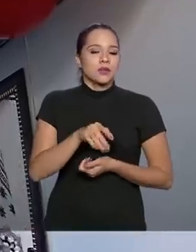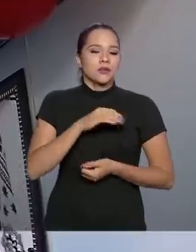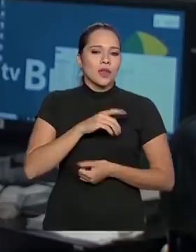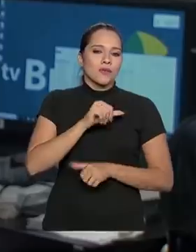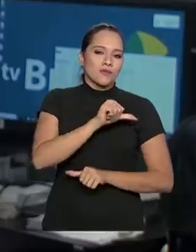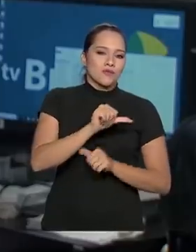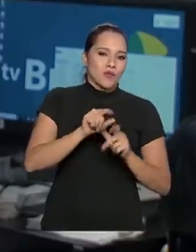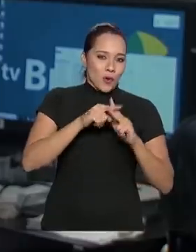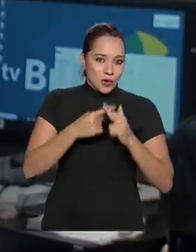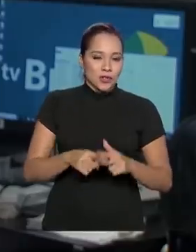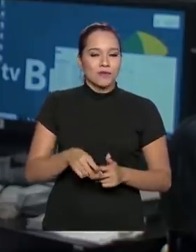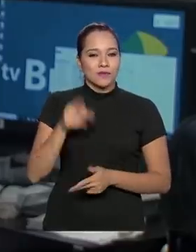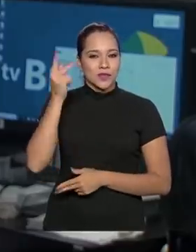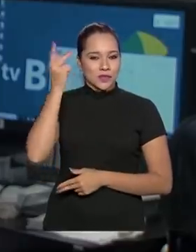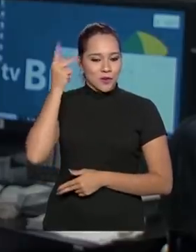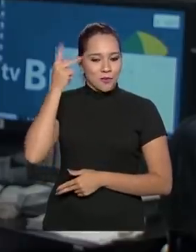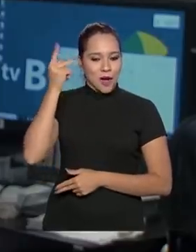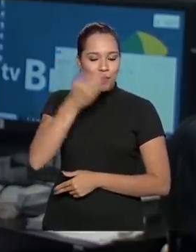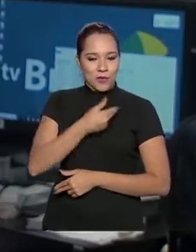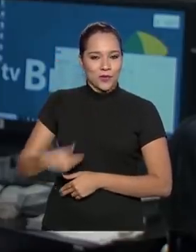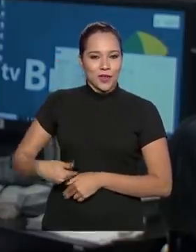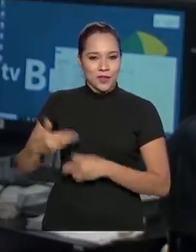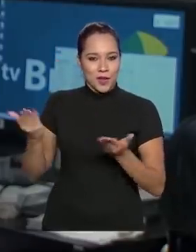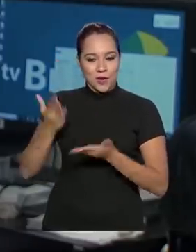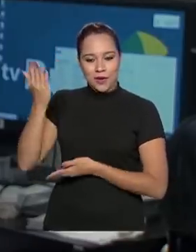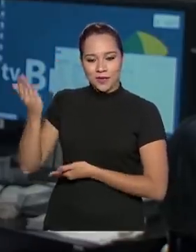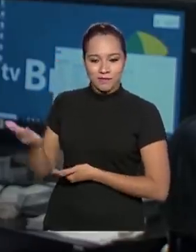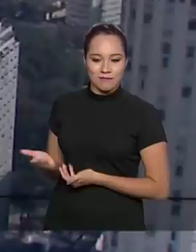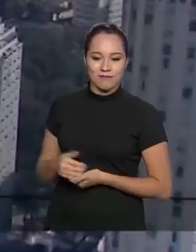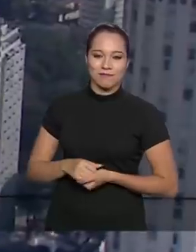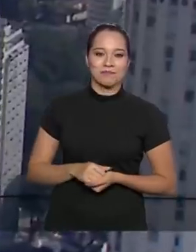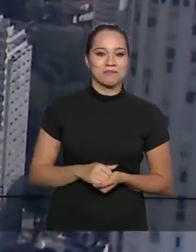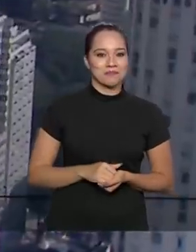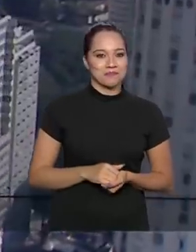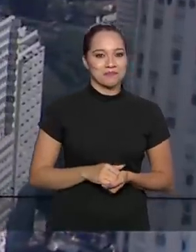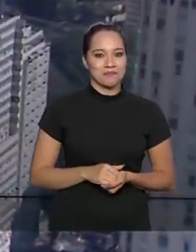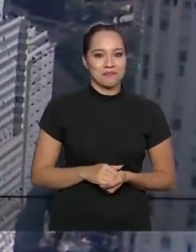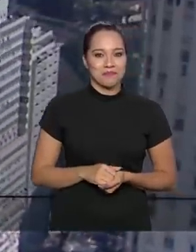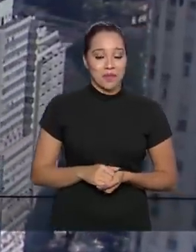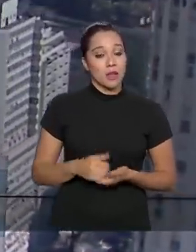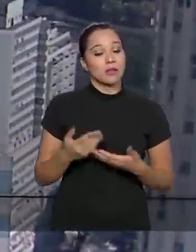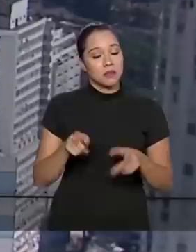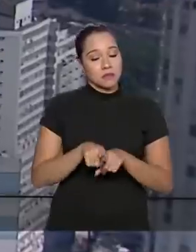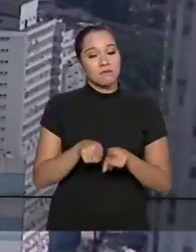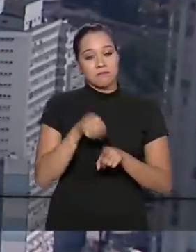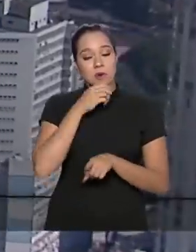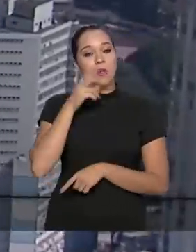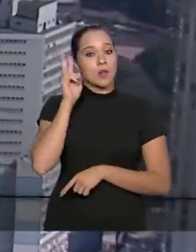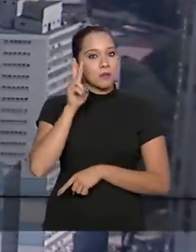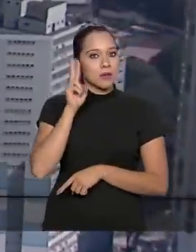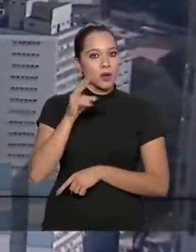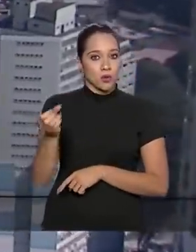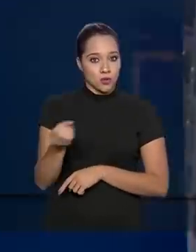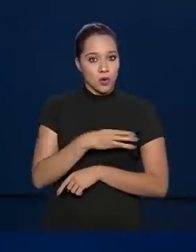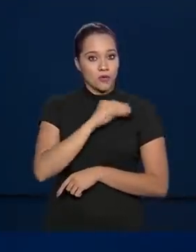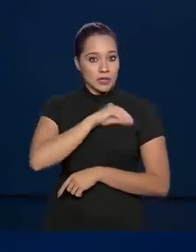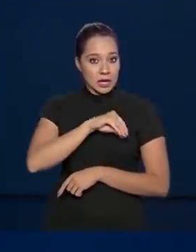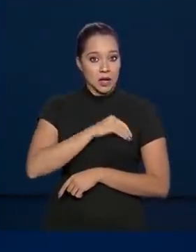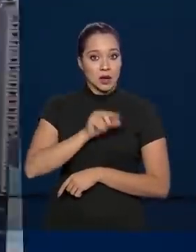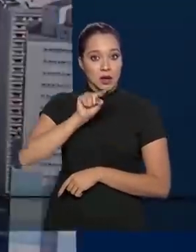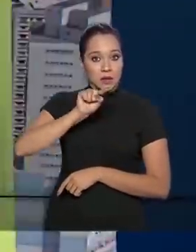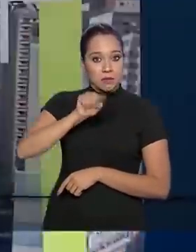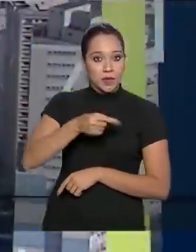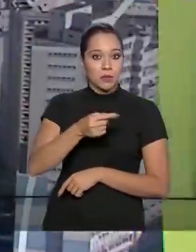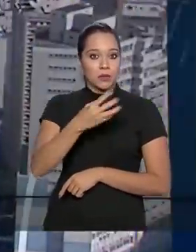corrigido. De São Paulo para o governo agora, Raquel Settes. E vale lembrar que o novo mínimo de R$.045